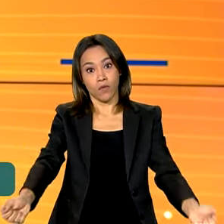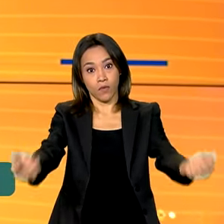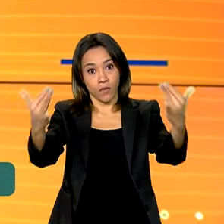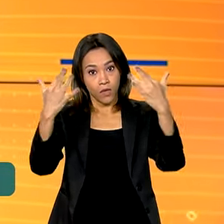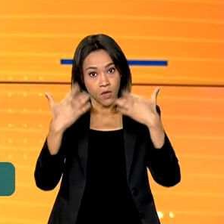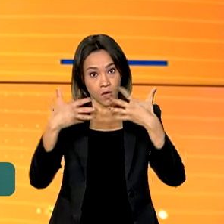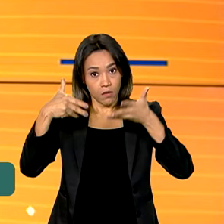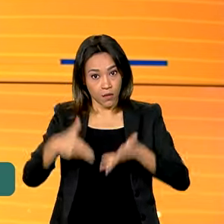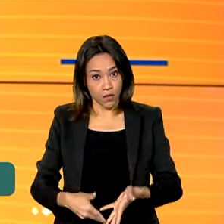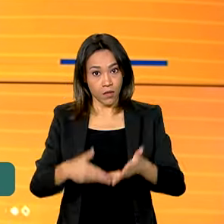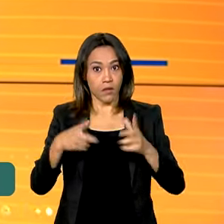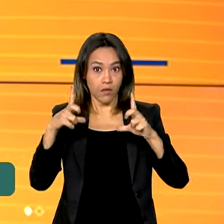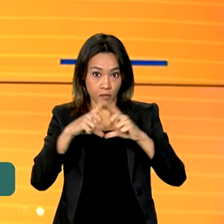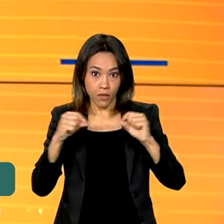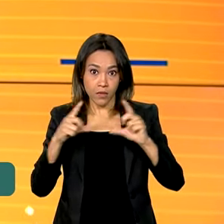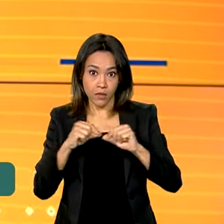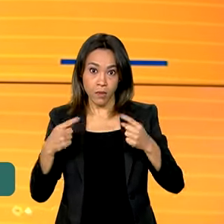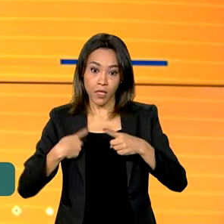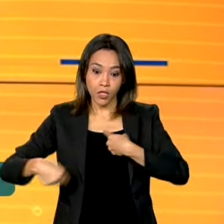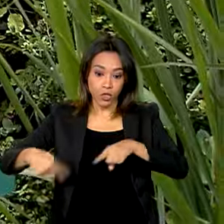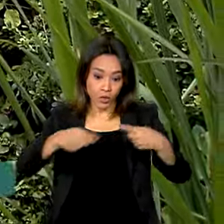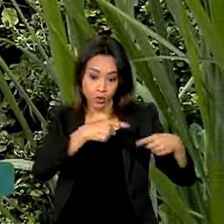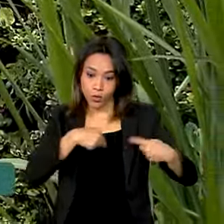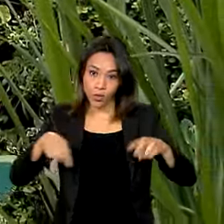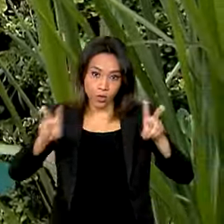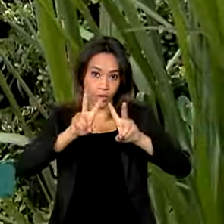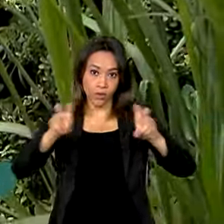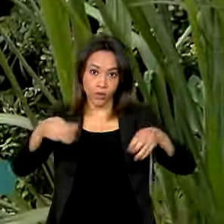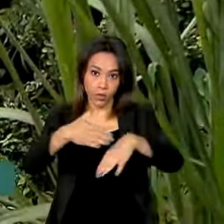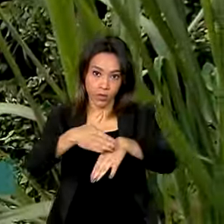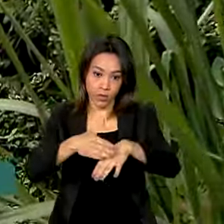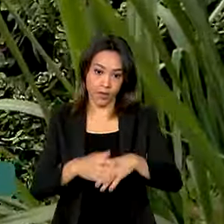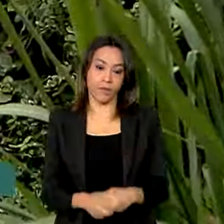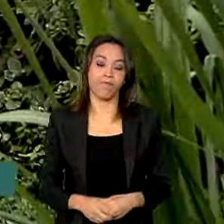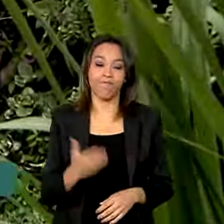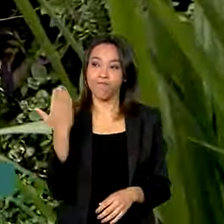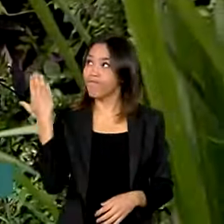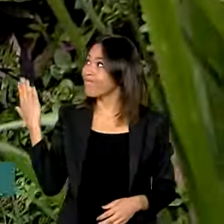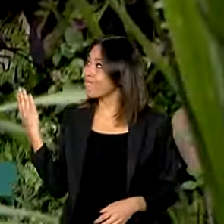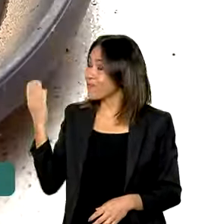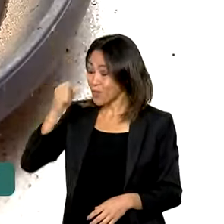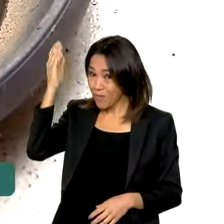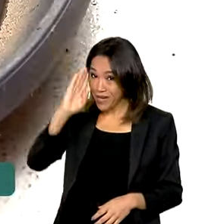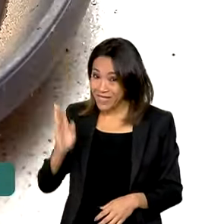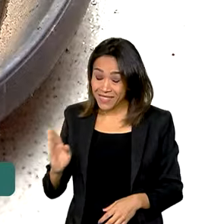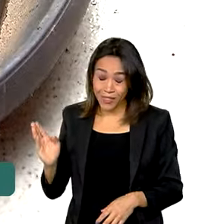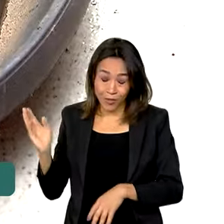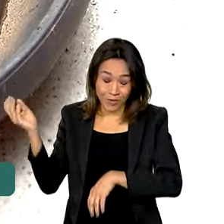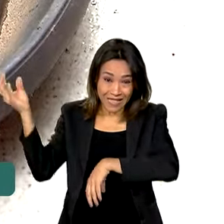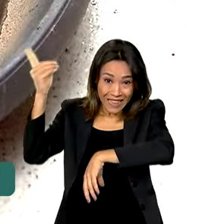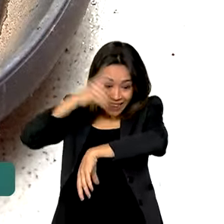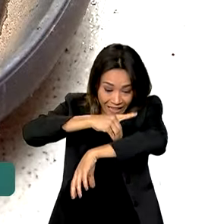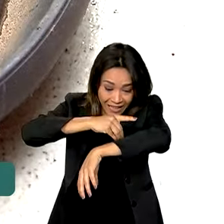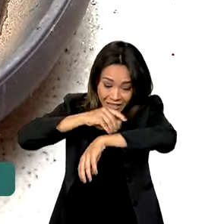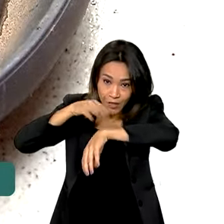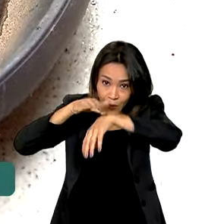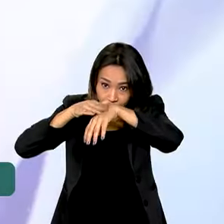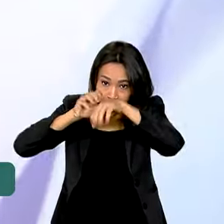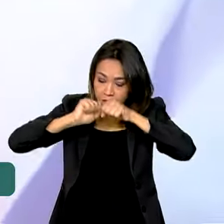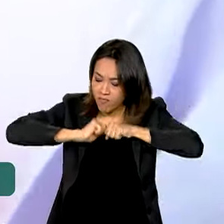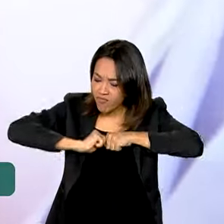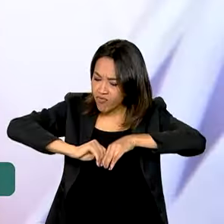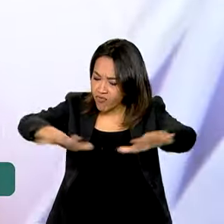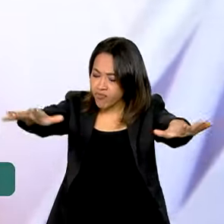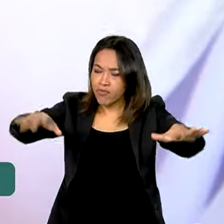ações de enfrentamento à doença. O Brasil enfrenta surtos de dengue há mais de 40 anos